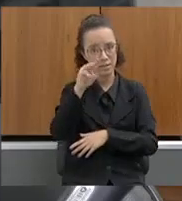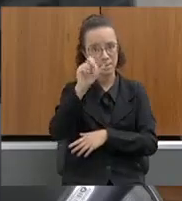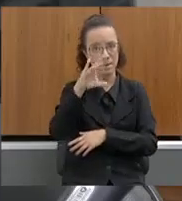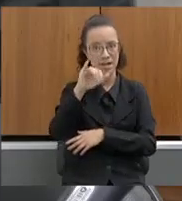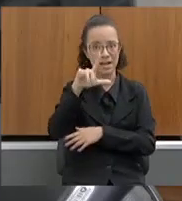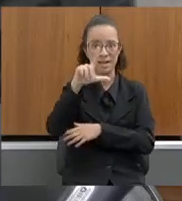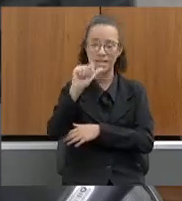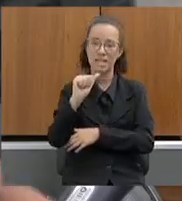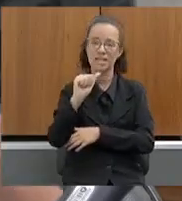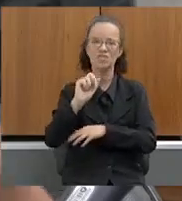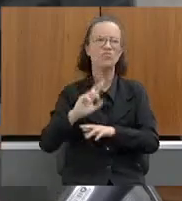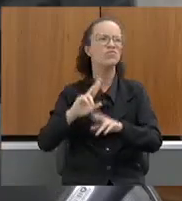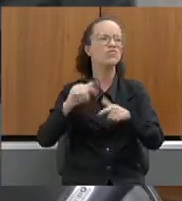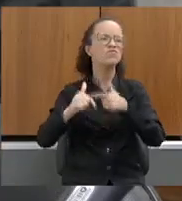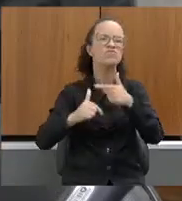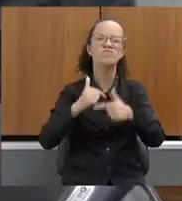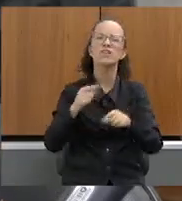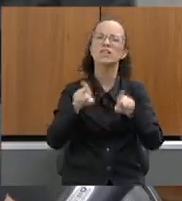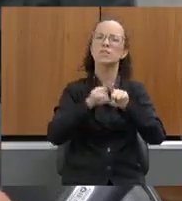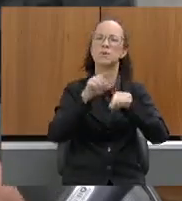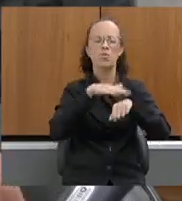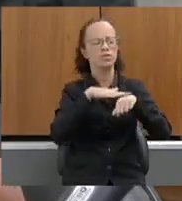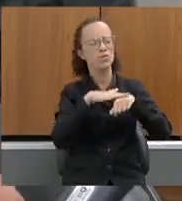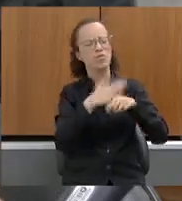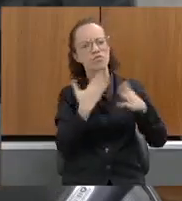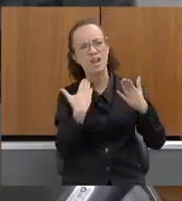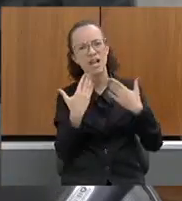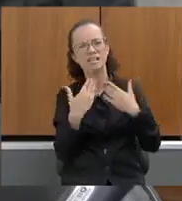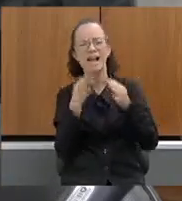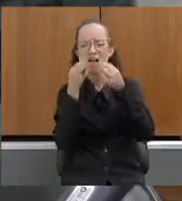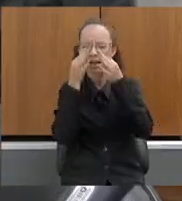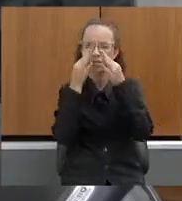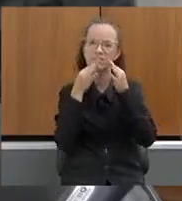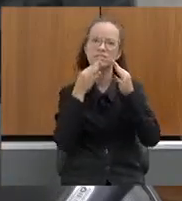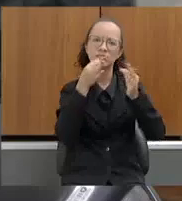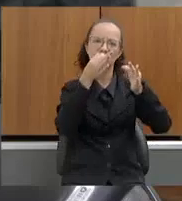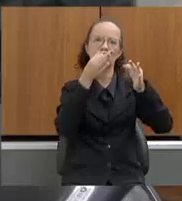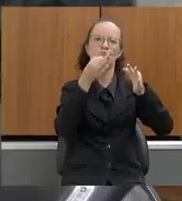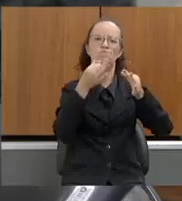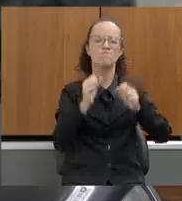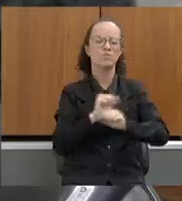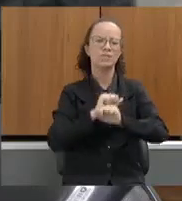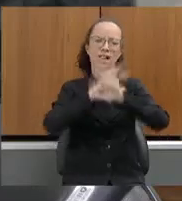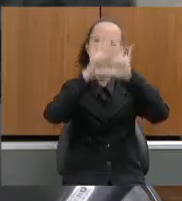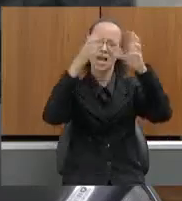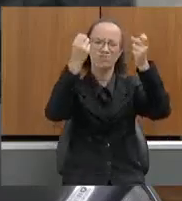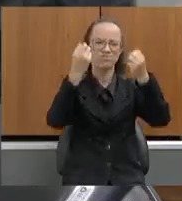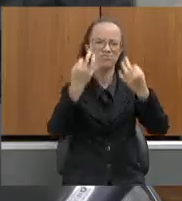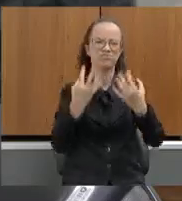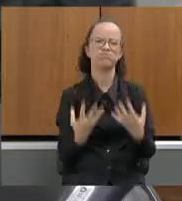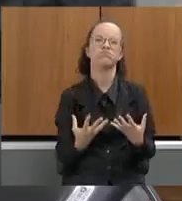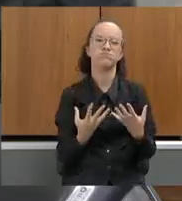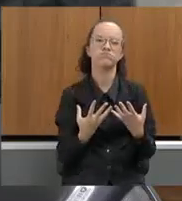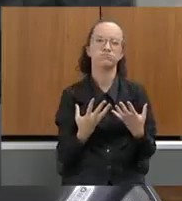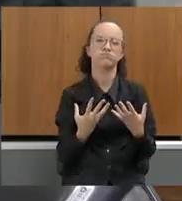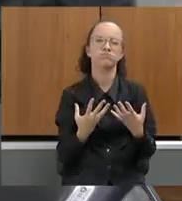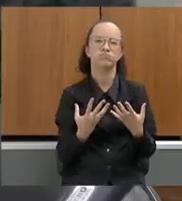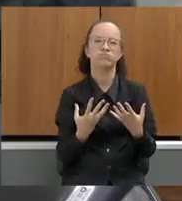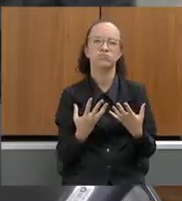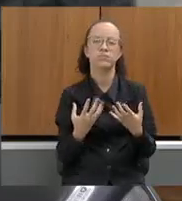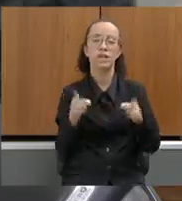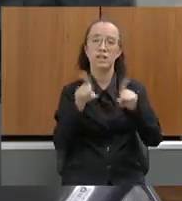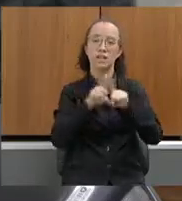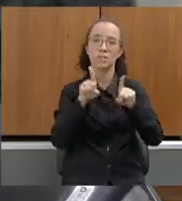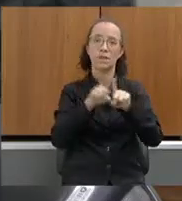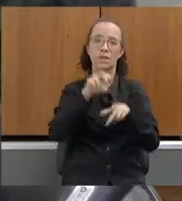feito com o diálogo, com a atenção, com os esclarecimentos. O Noraldino também tem sido um